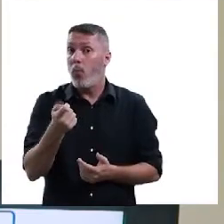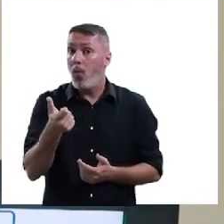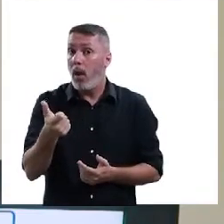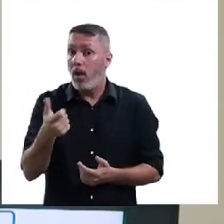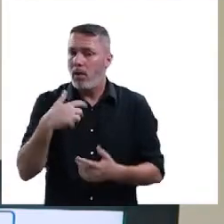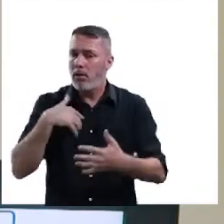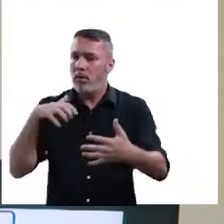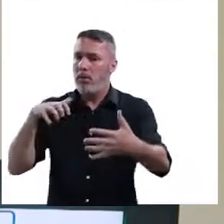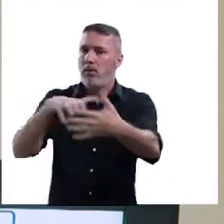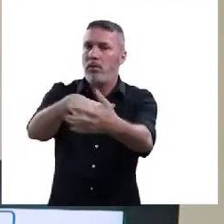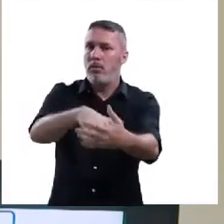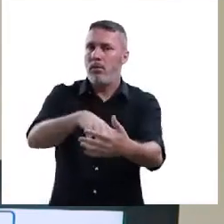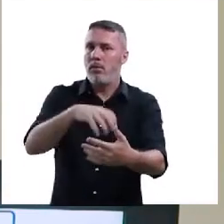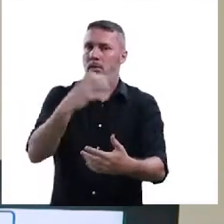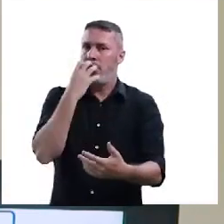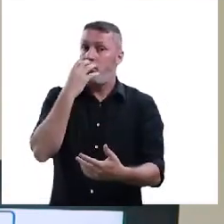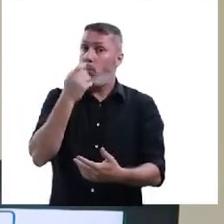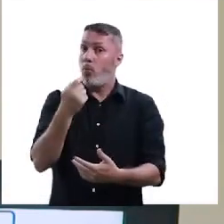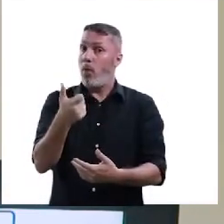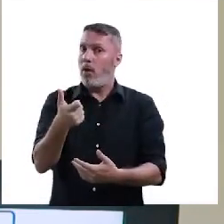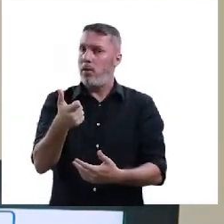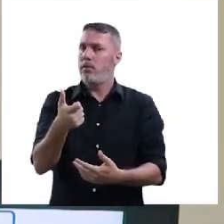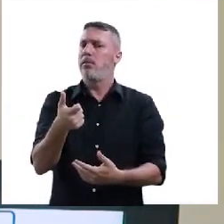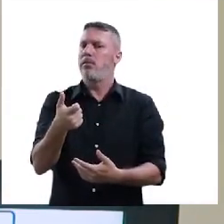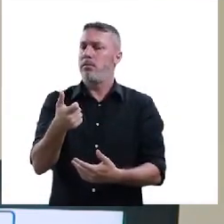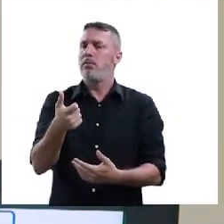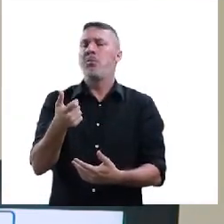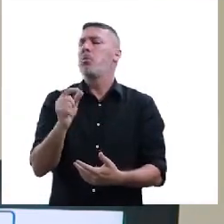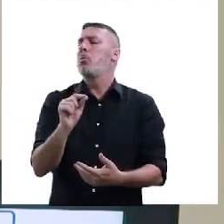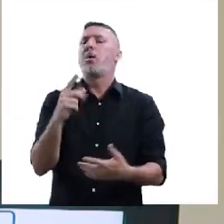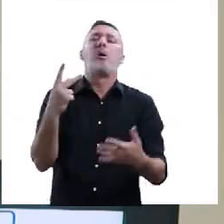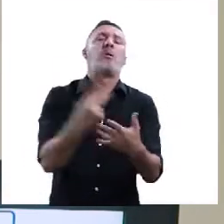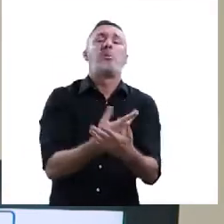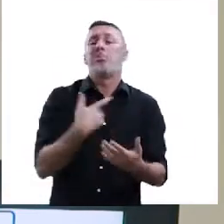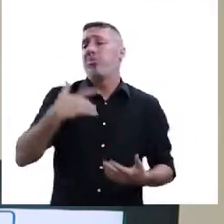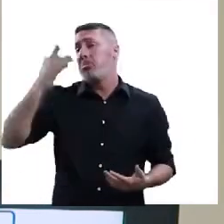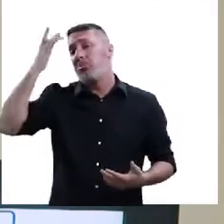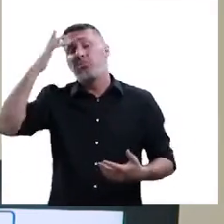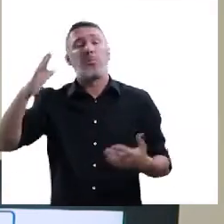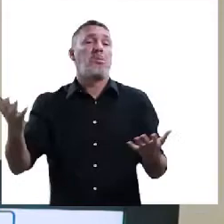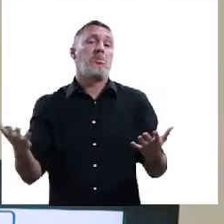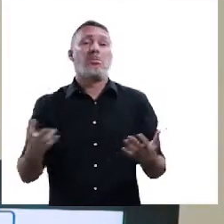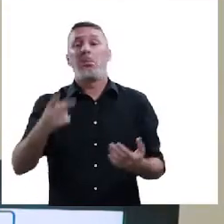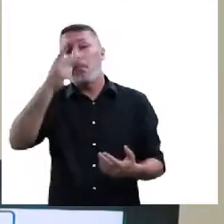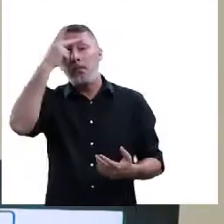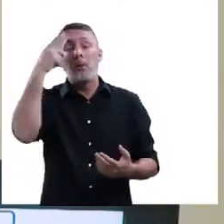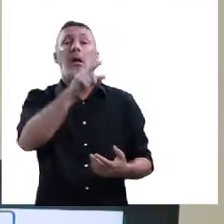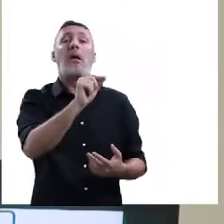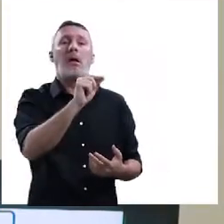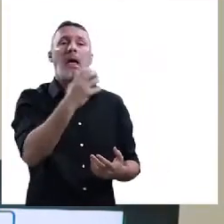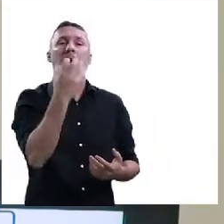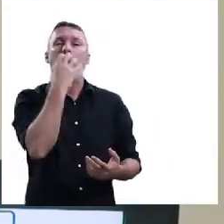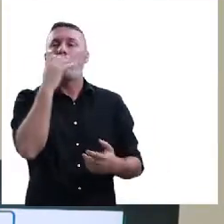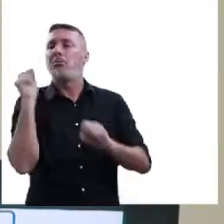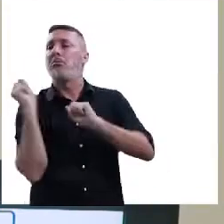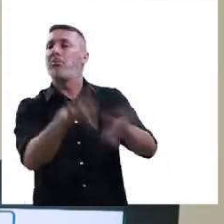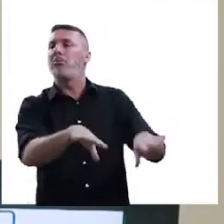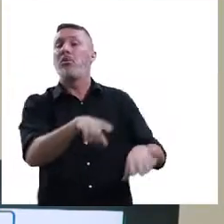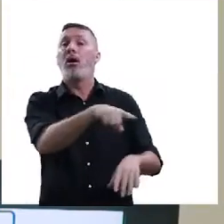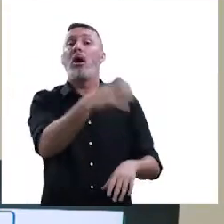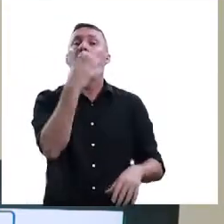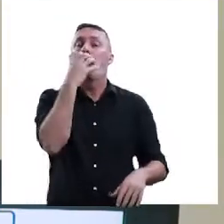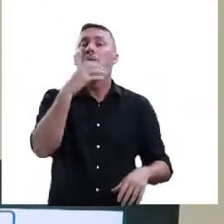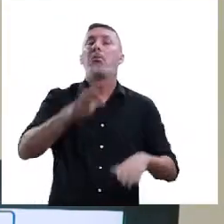e quase que eu a atropelei. O que que acontece? Um indivíduo qualquer, sem coração, um